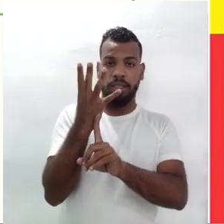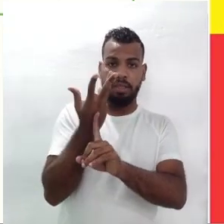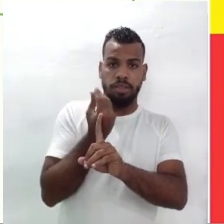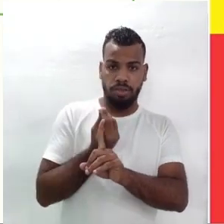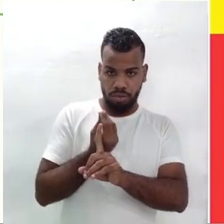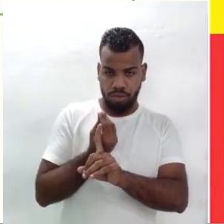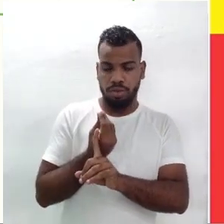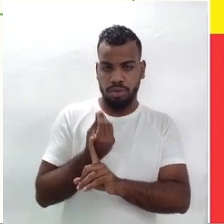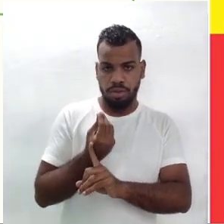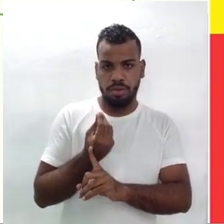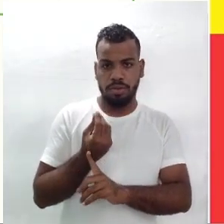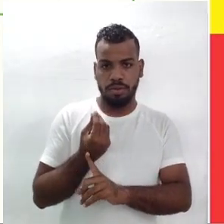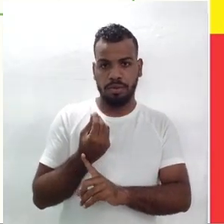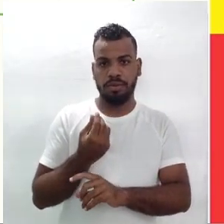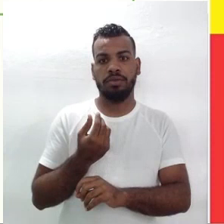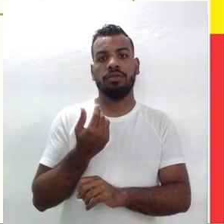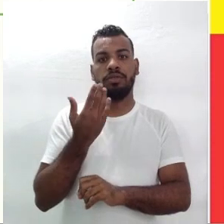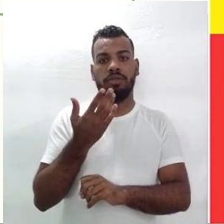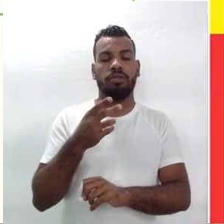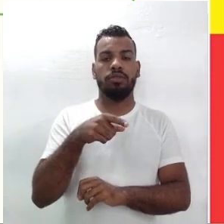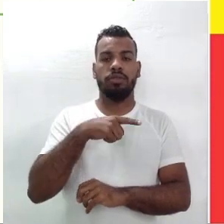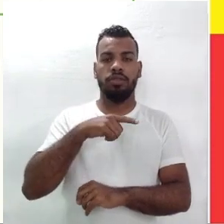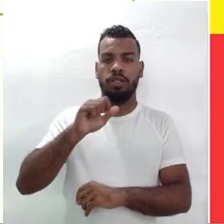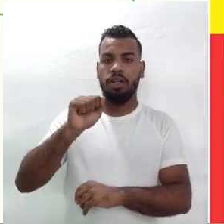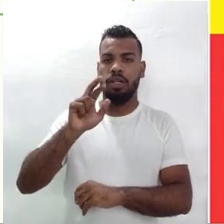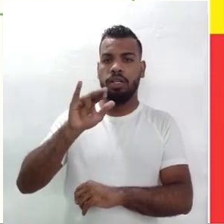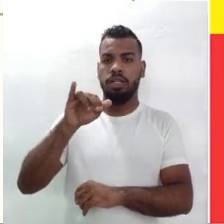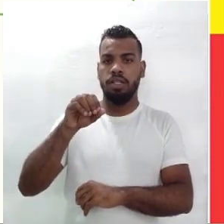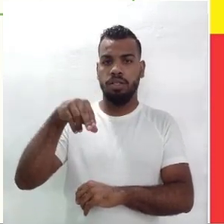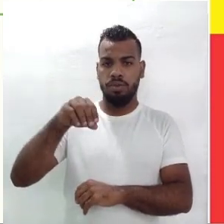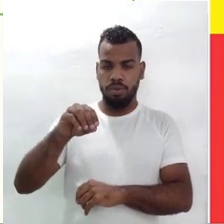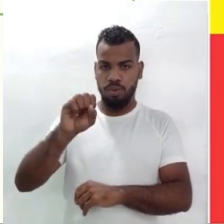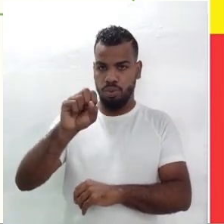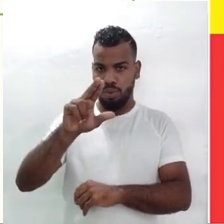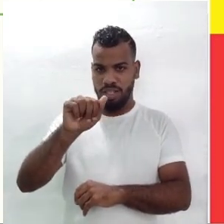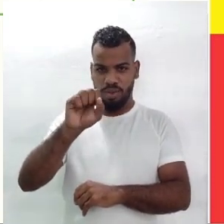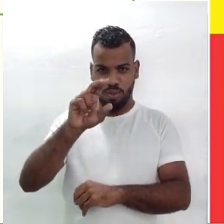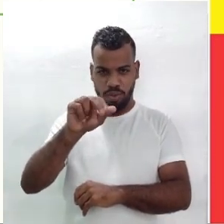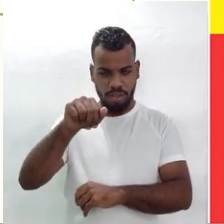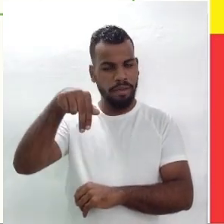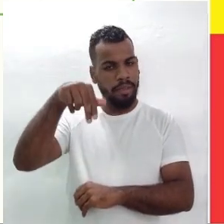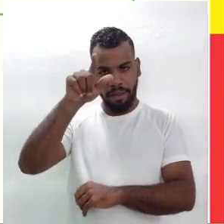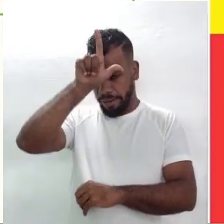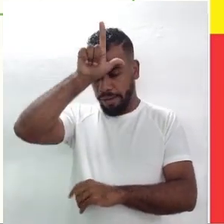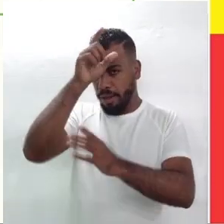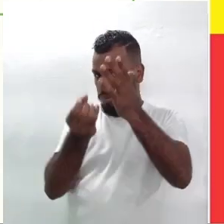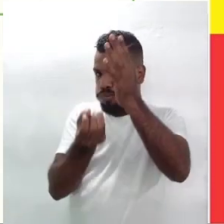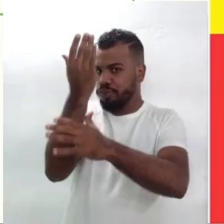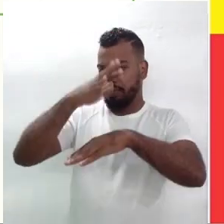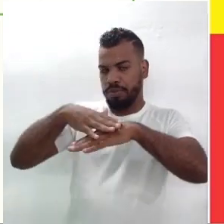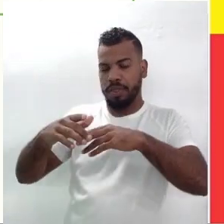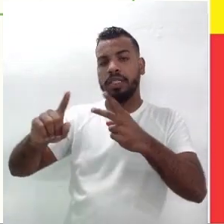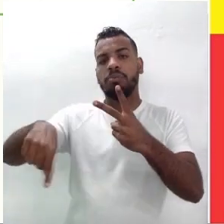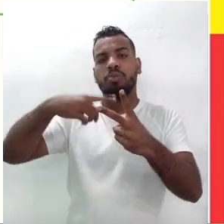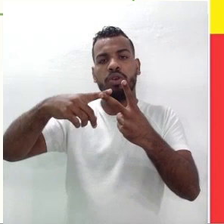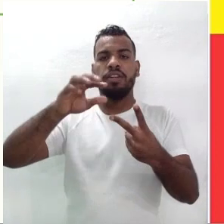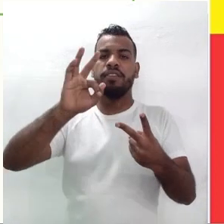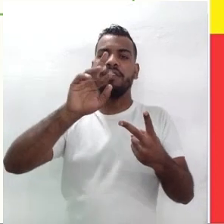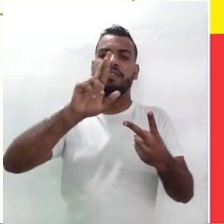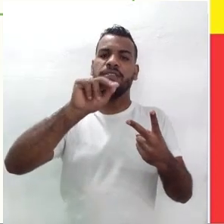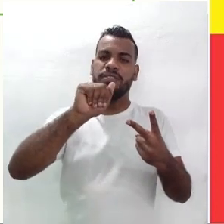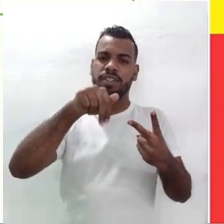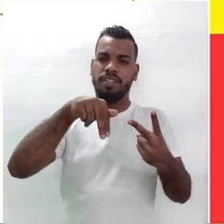armorial. Lembrar que nós temos o Ariano Suassuna, que é o líder, temos o Francisco Brenan, que é um